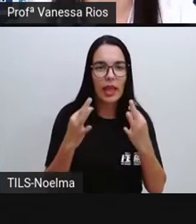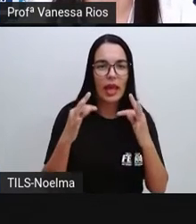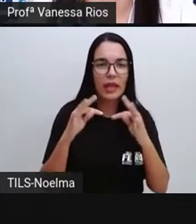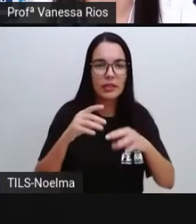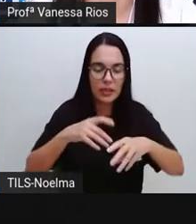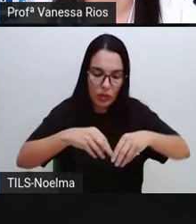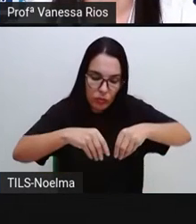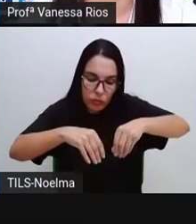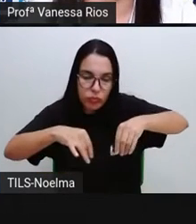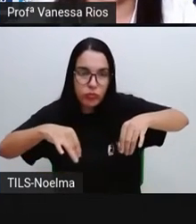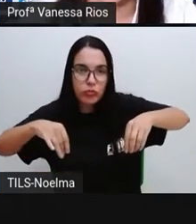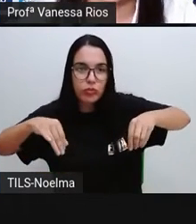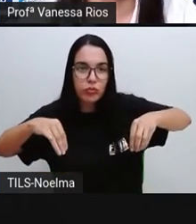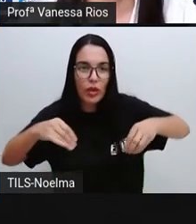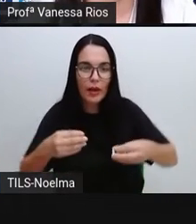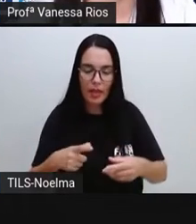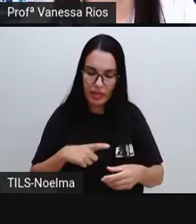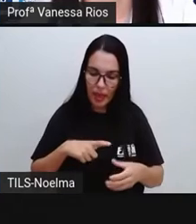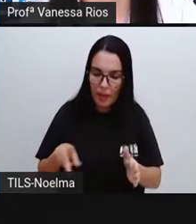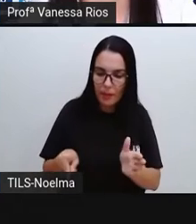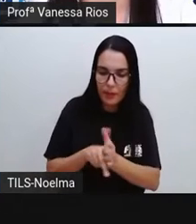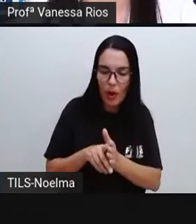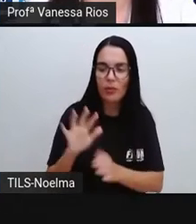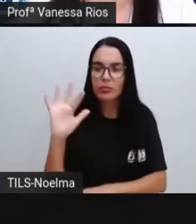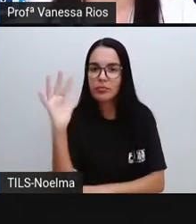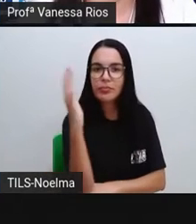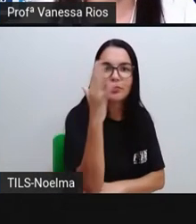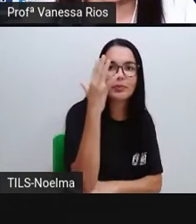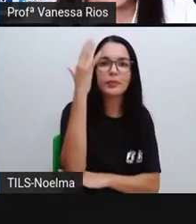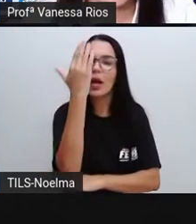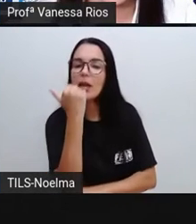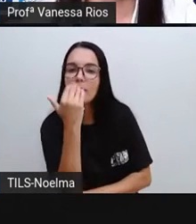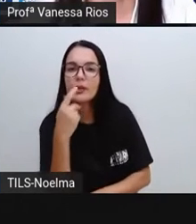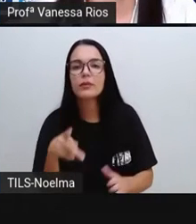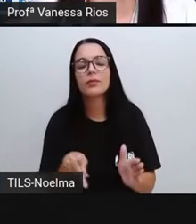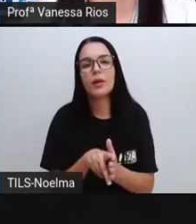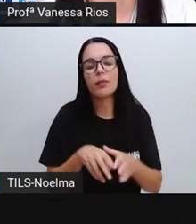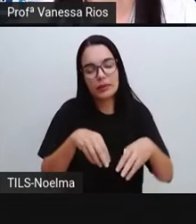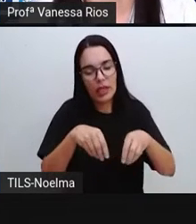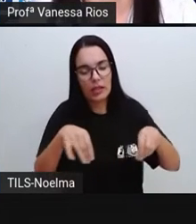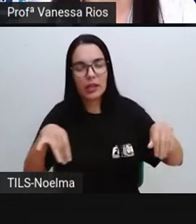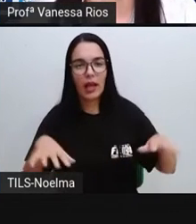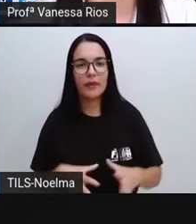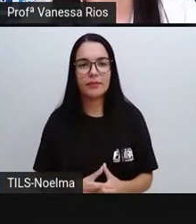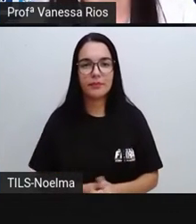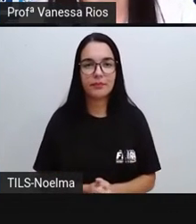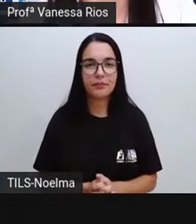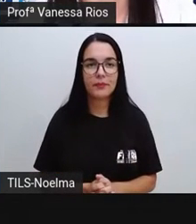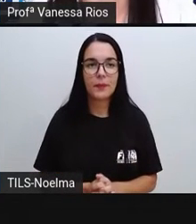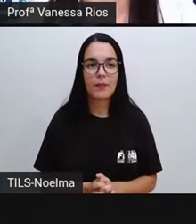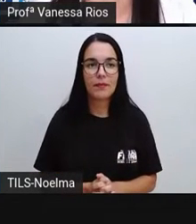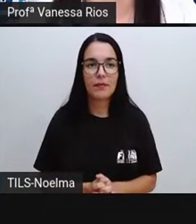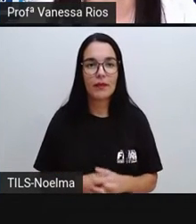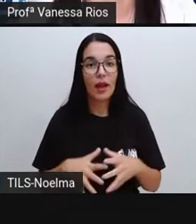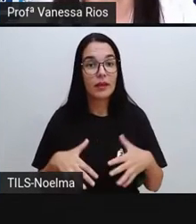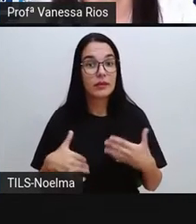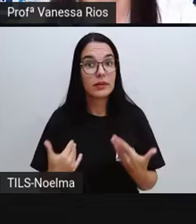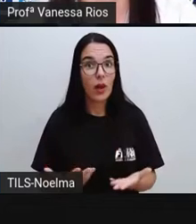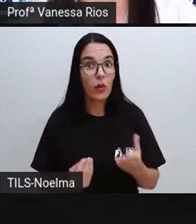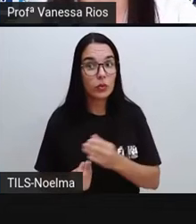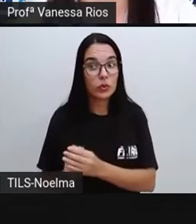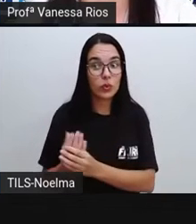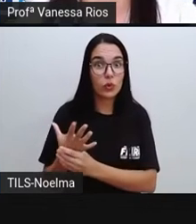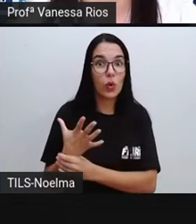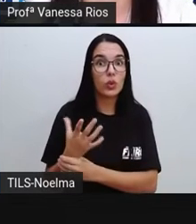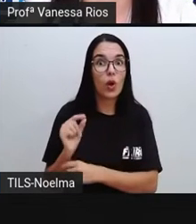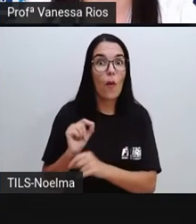produtos dela. E aí, gente volta e lembra que, inicialmente, a agricultura surge aí como